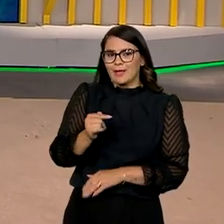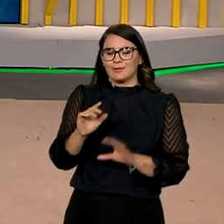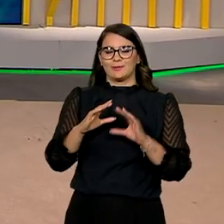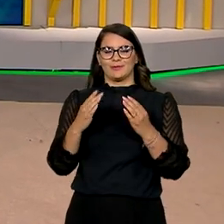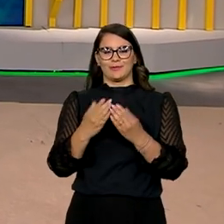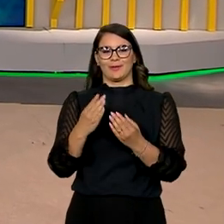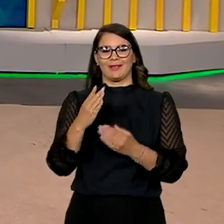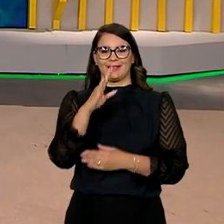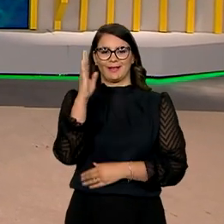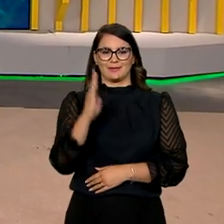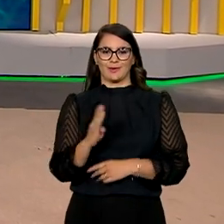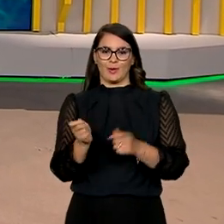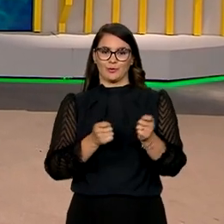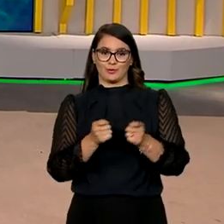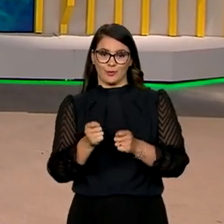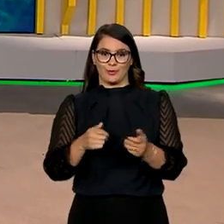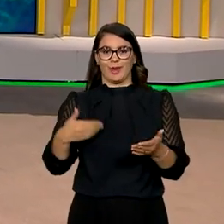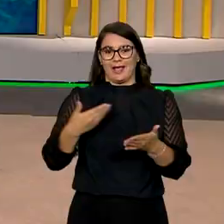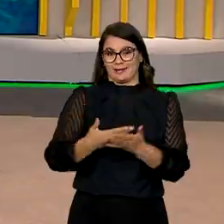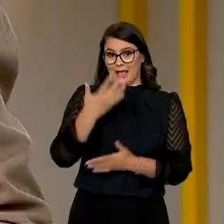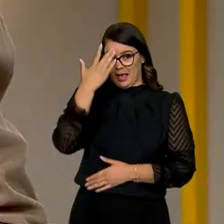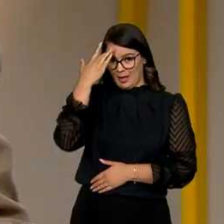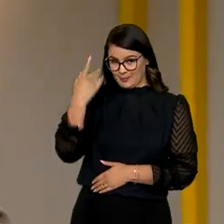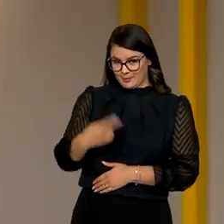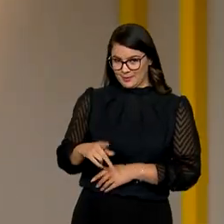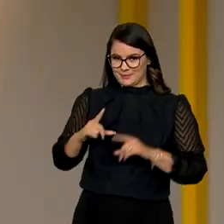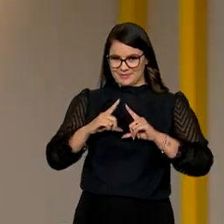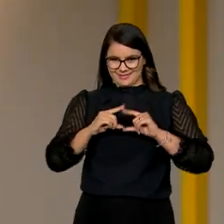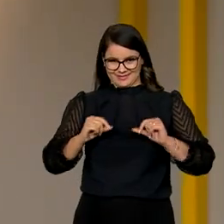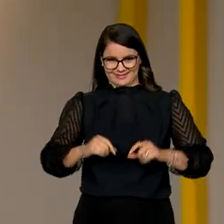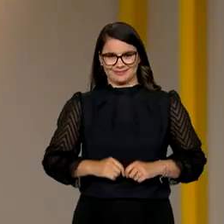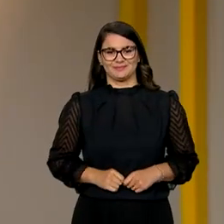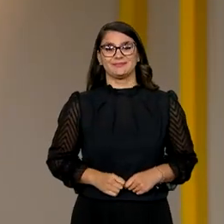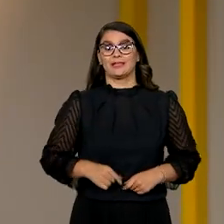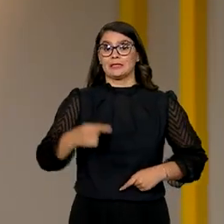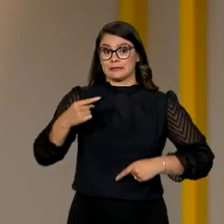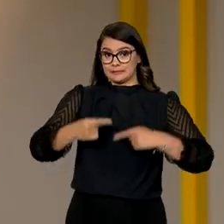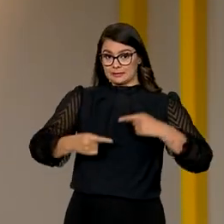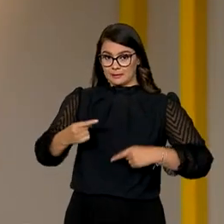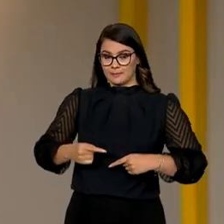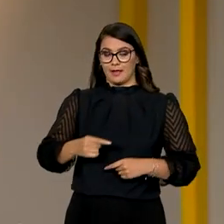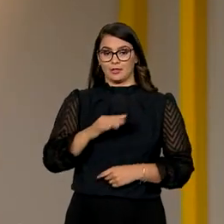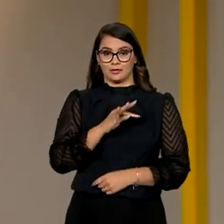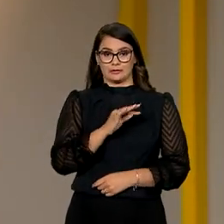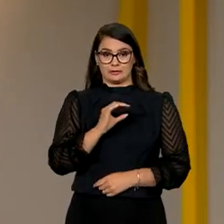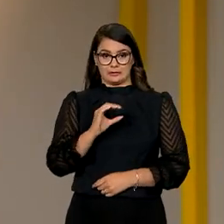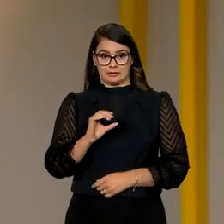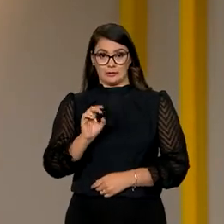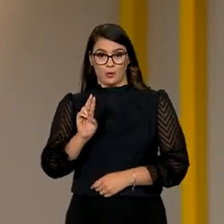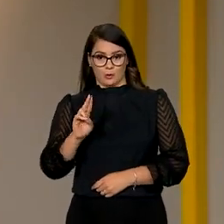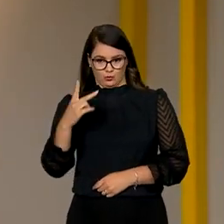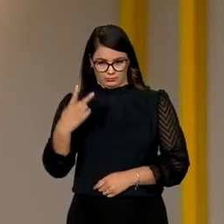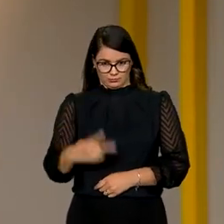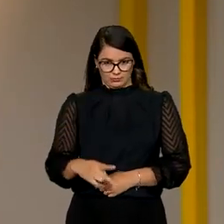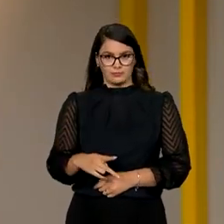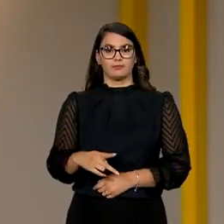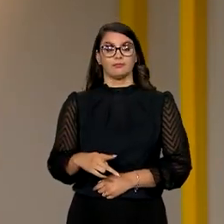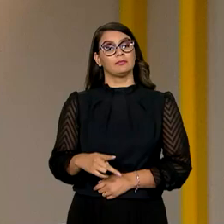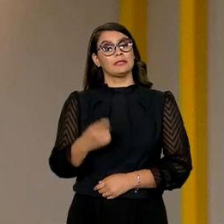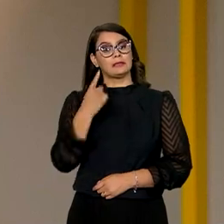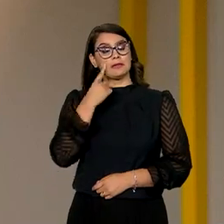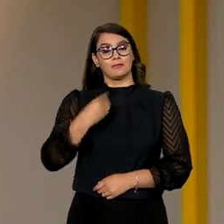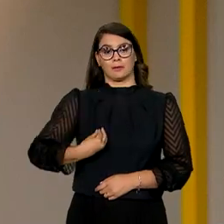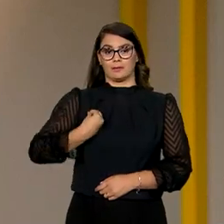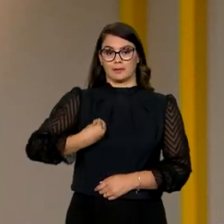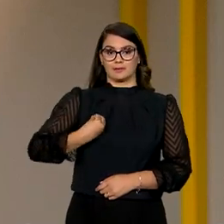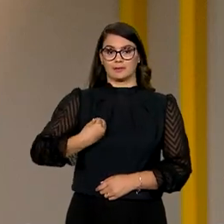de Controle, que vai até amanhã aqui em Brasília. Os debates são promovidos pelo Tribunal de Contas da União e contaram hoje com